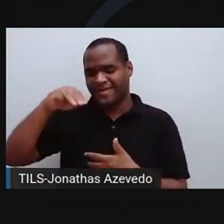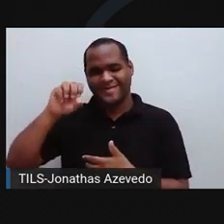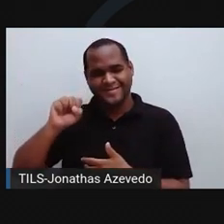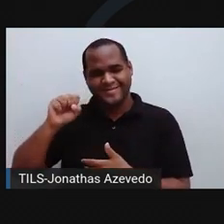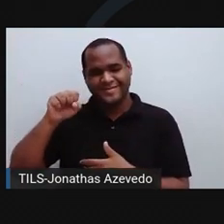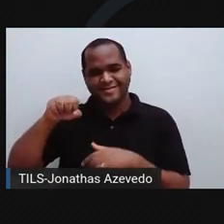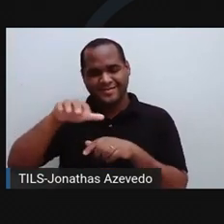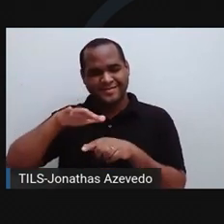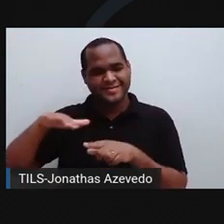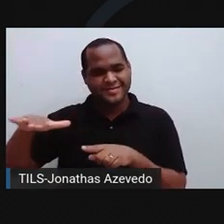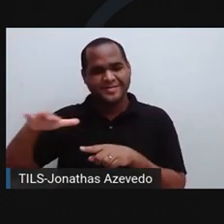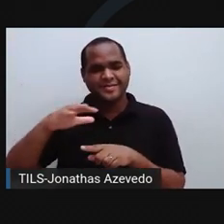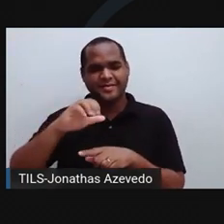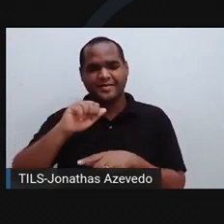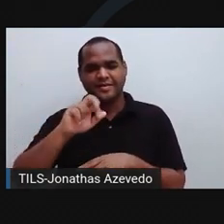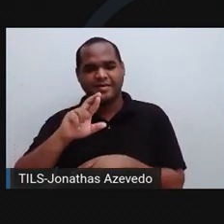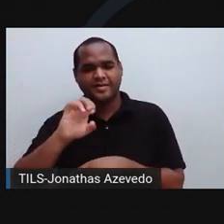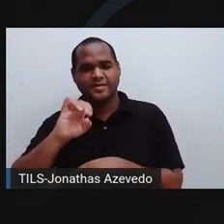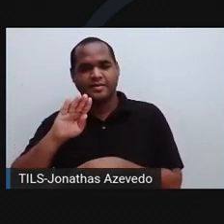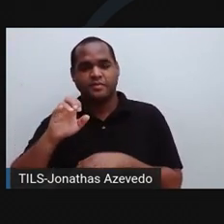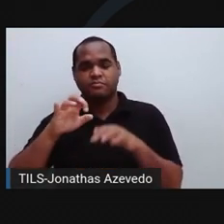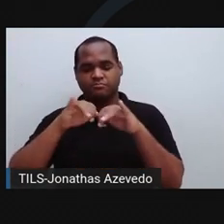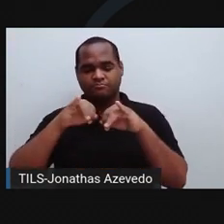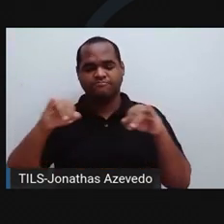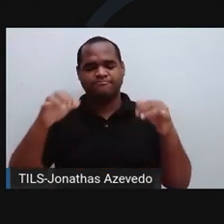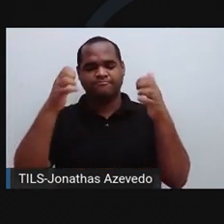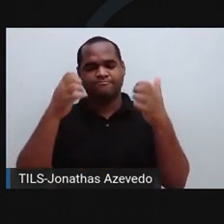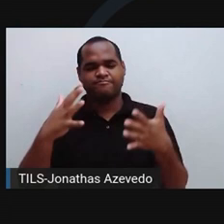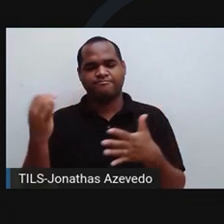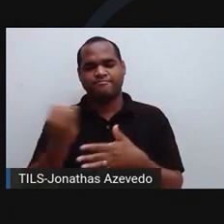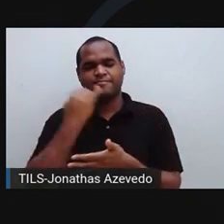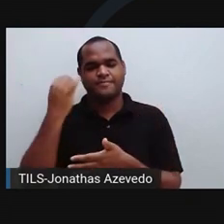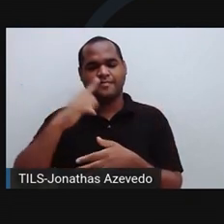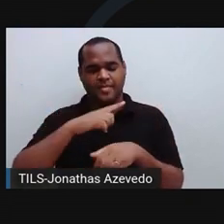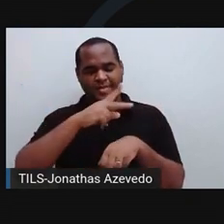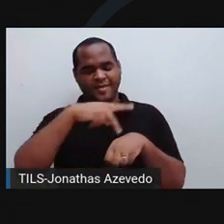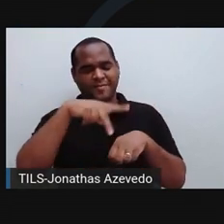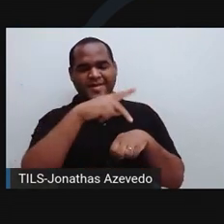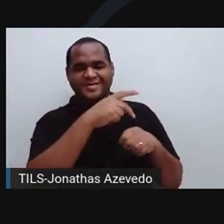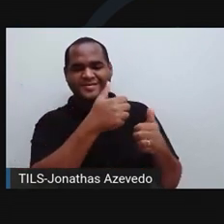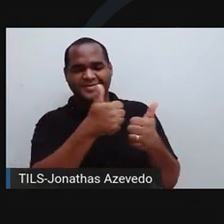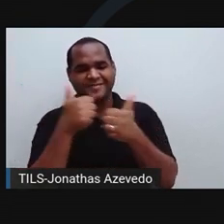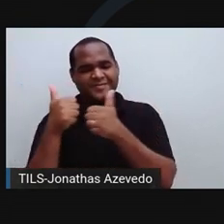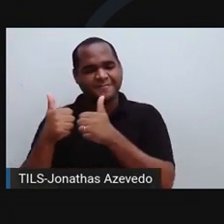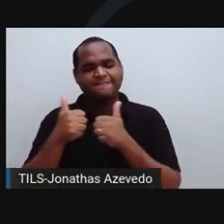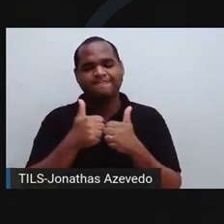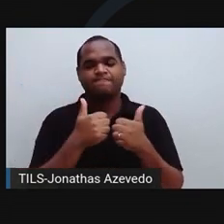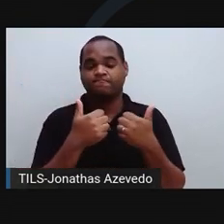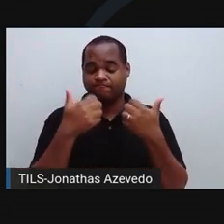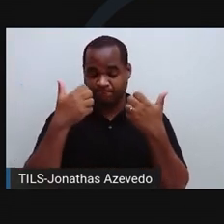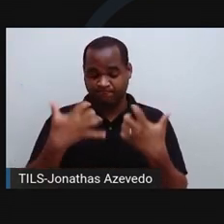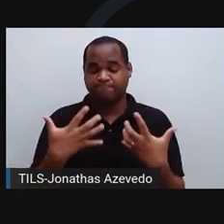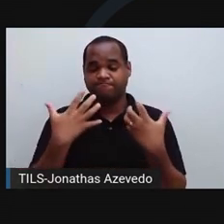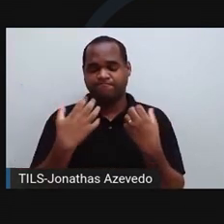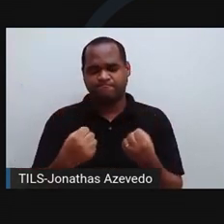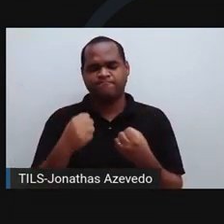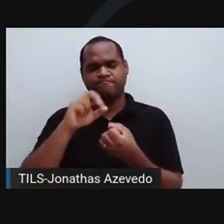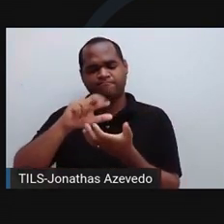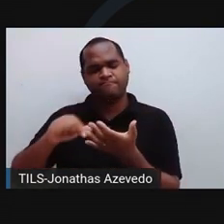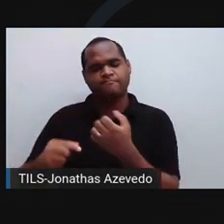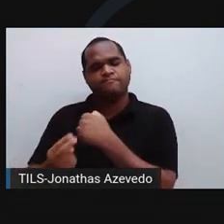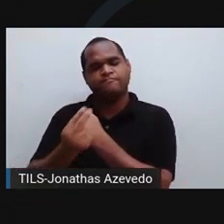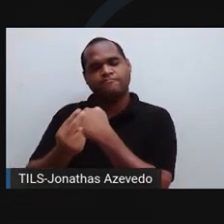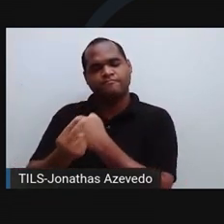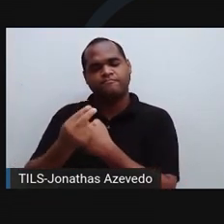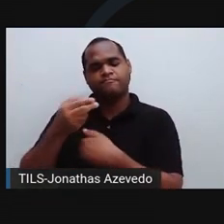Latina e o Caribe, publicou um alerta recomendando que os países da região adotassem uma série de medidas de prevenção e controle para